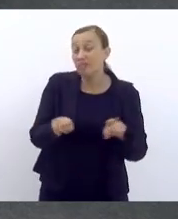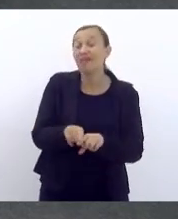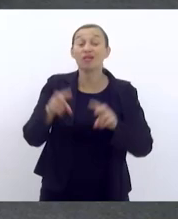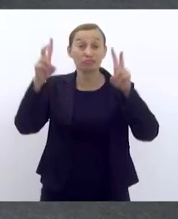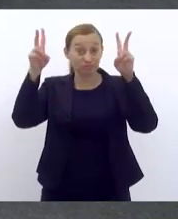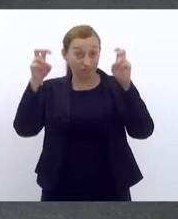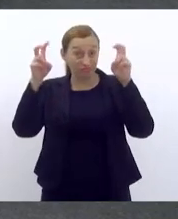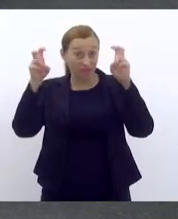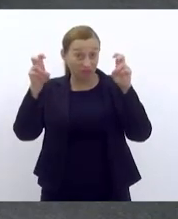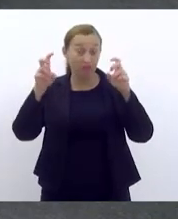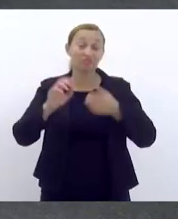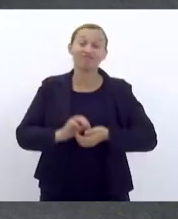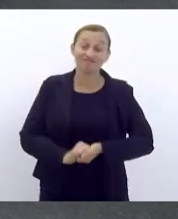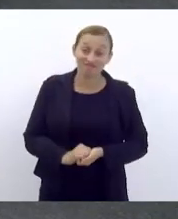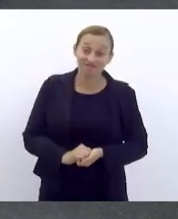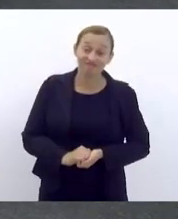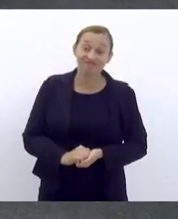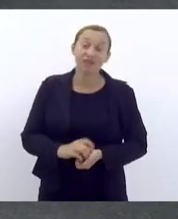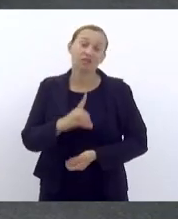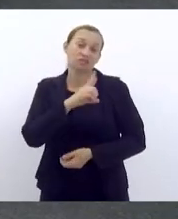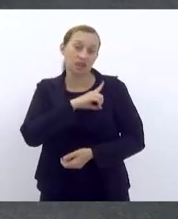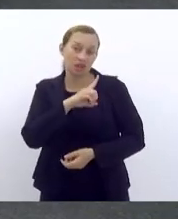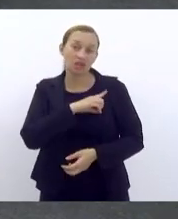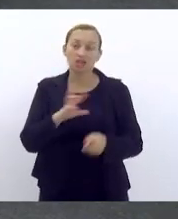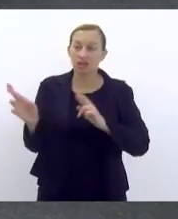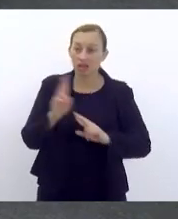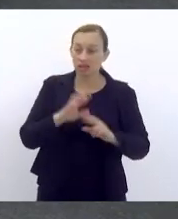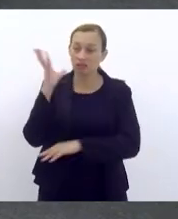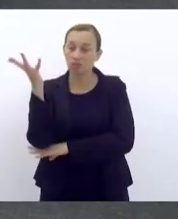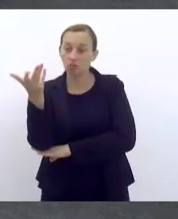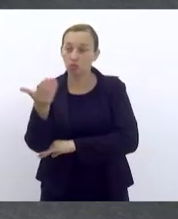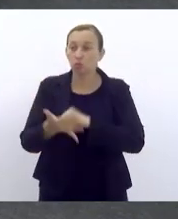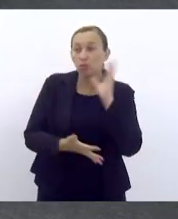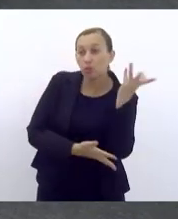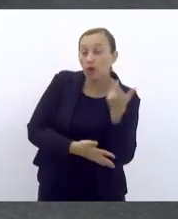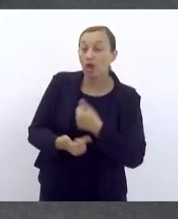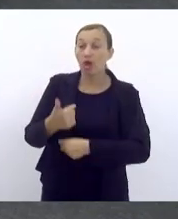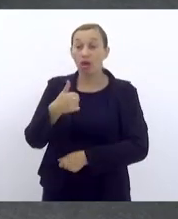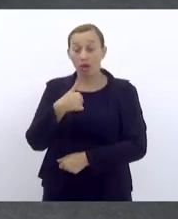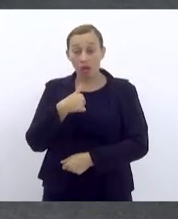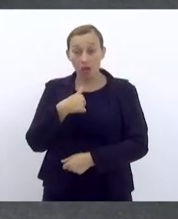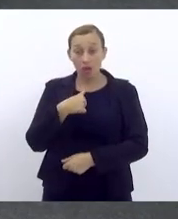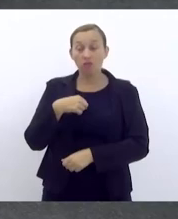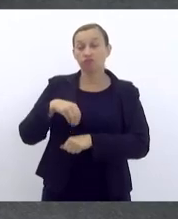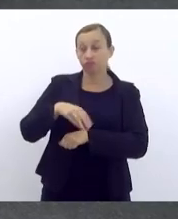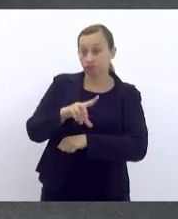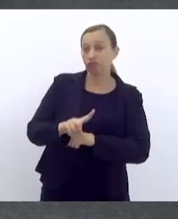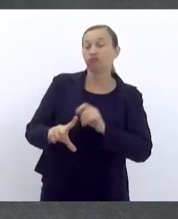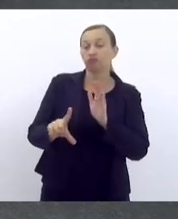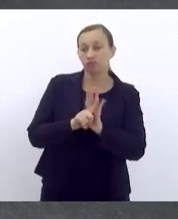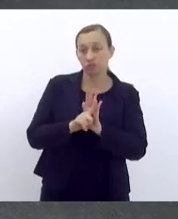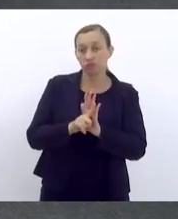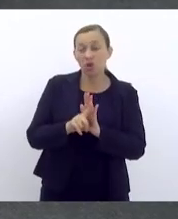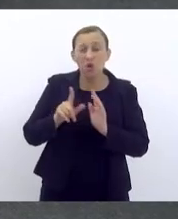para esta delegacia relacionada ao meio ambiente. Eu mesmo fiz uma indicação similar para a cidade de São